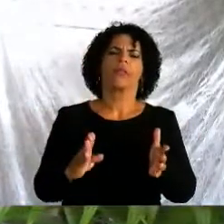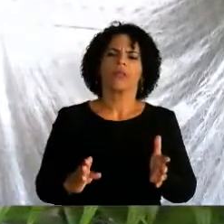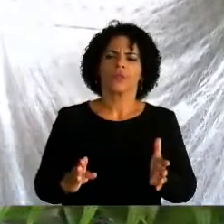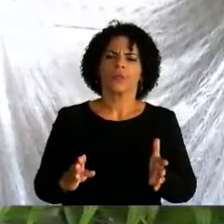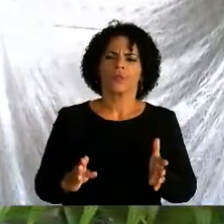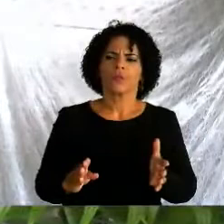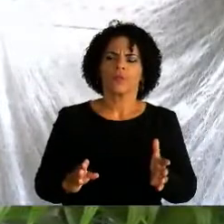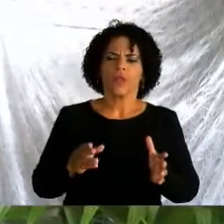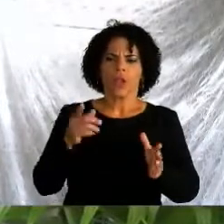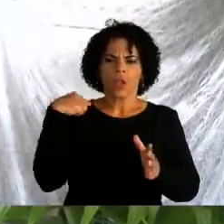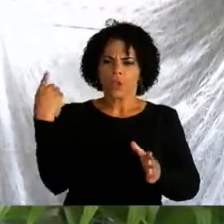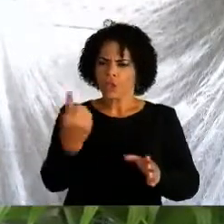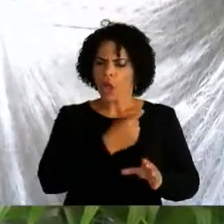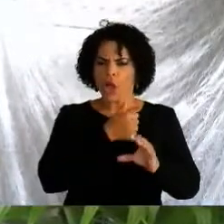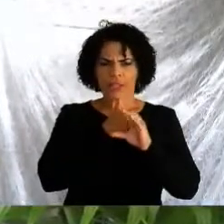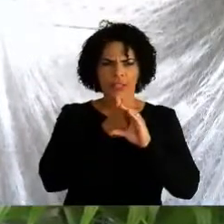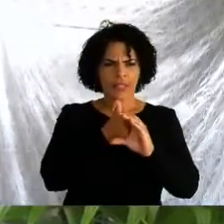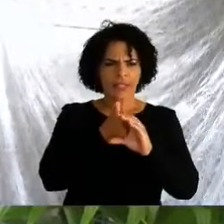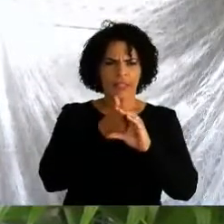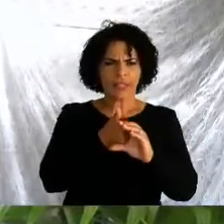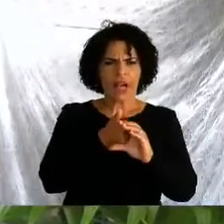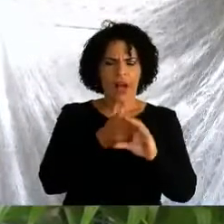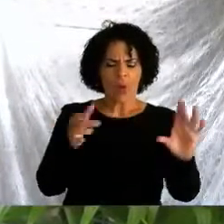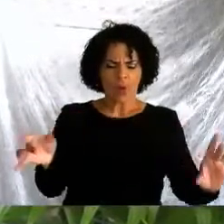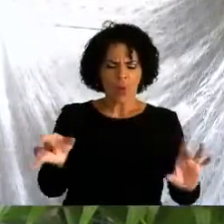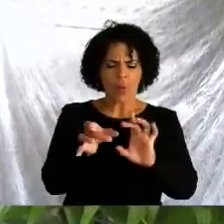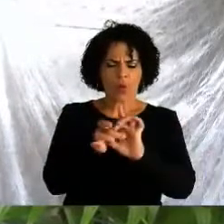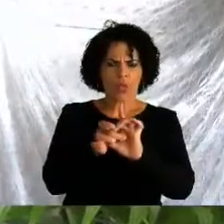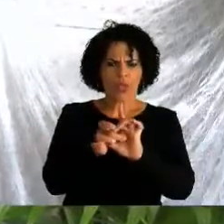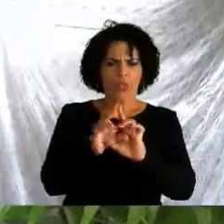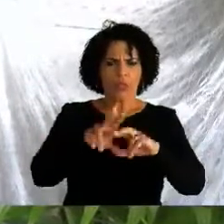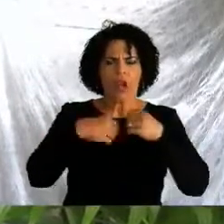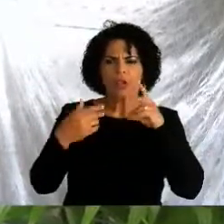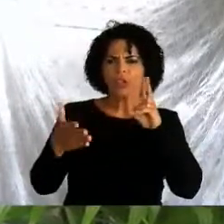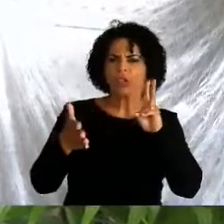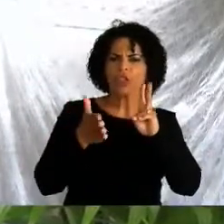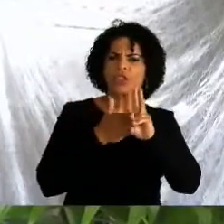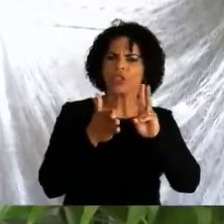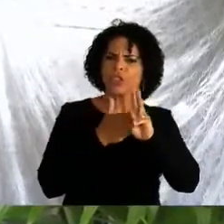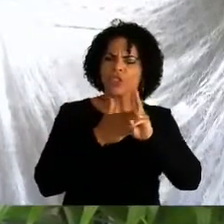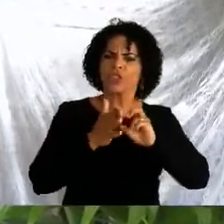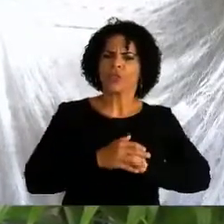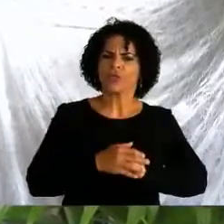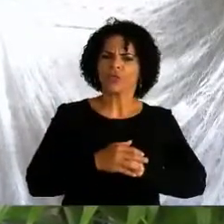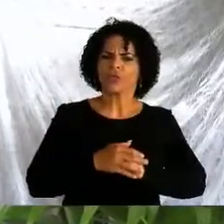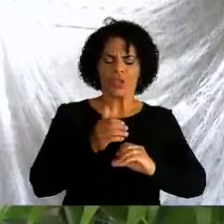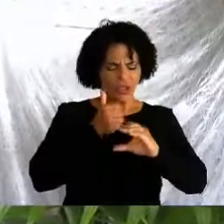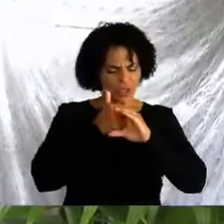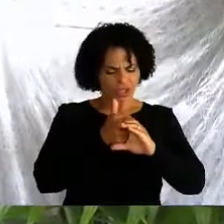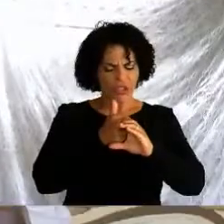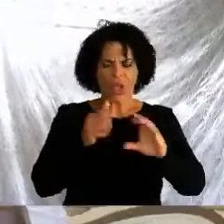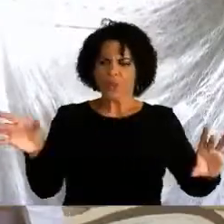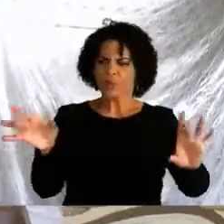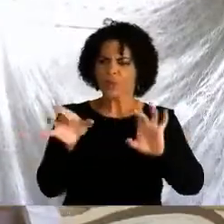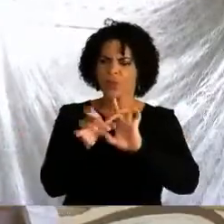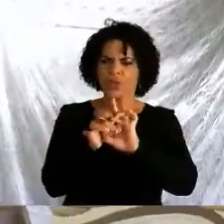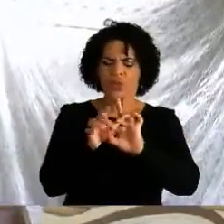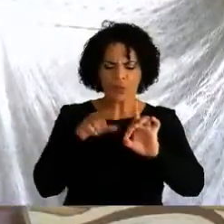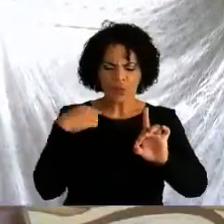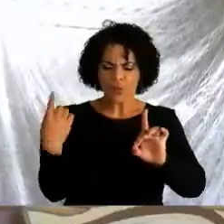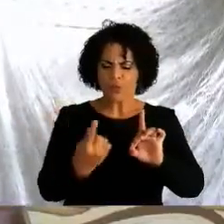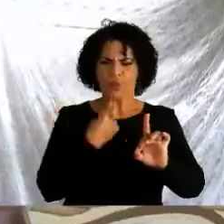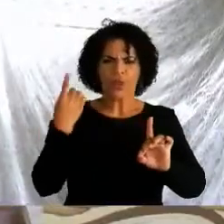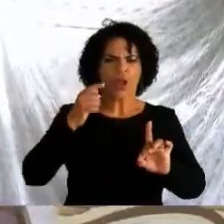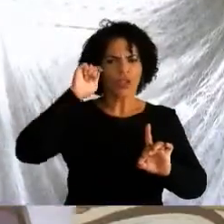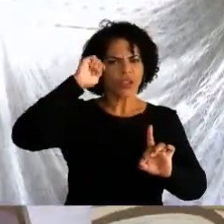Cristãos unidos pelos nossos índios. Cristãos unidos pelos nossos